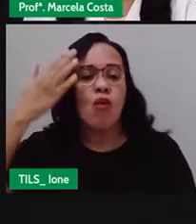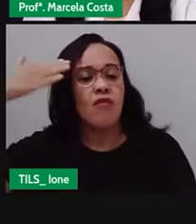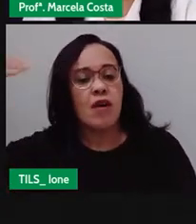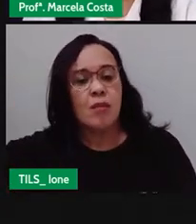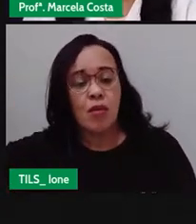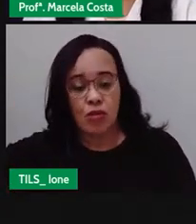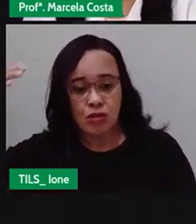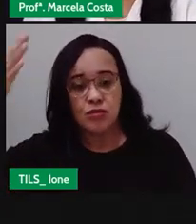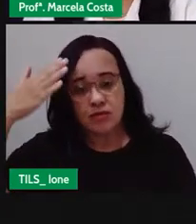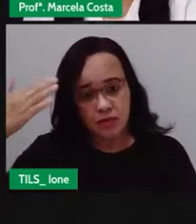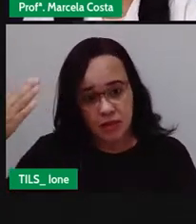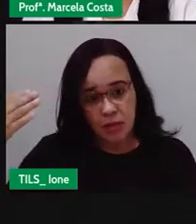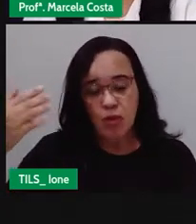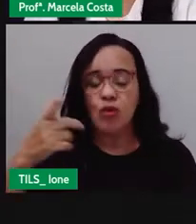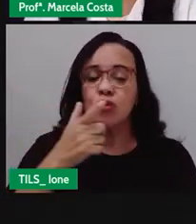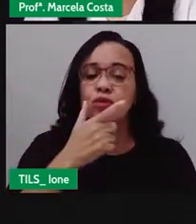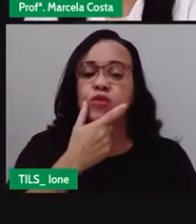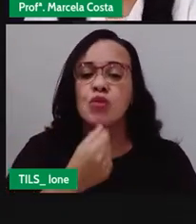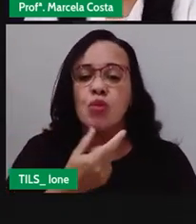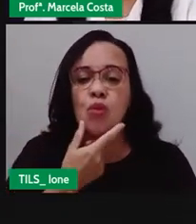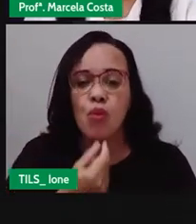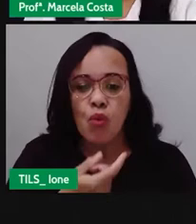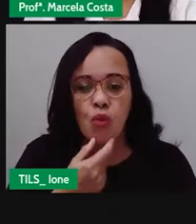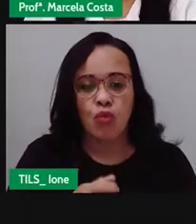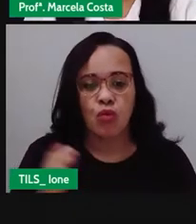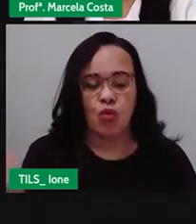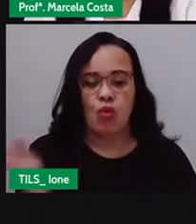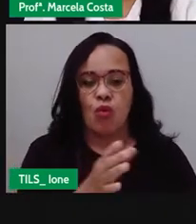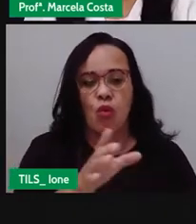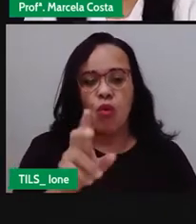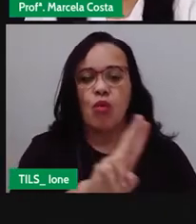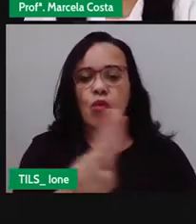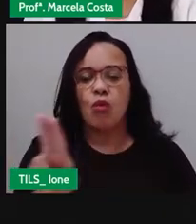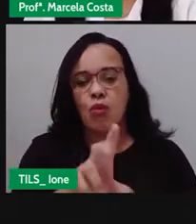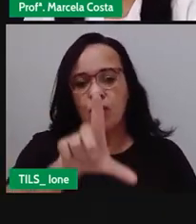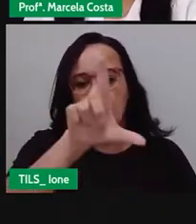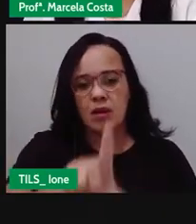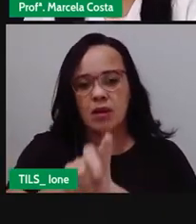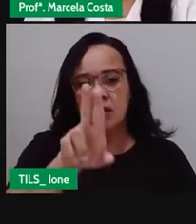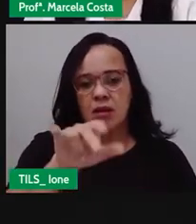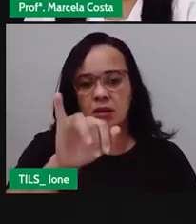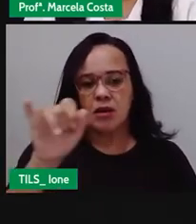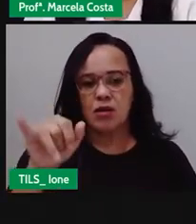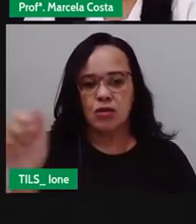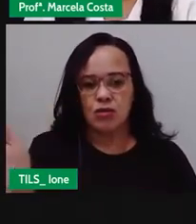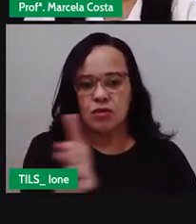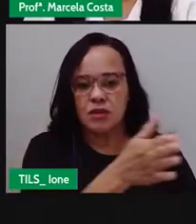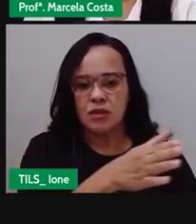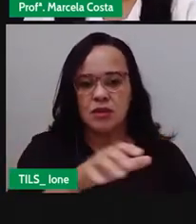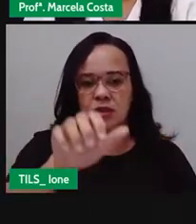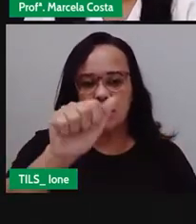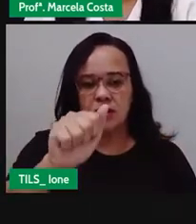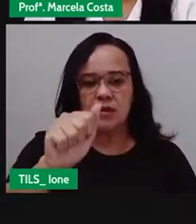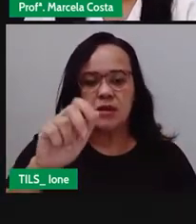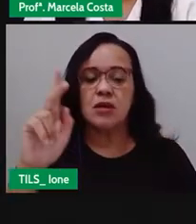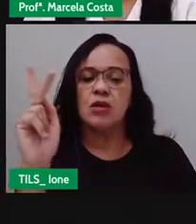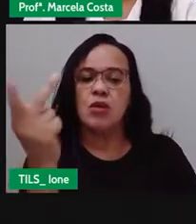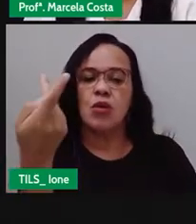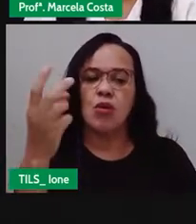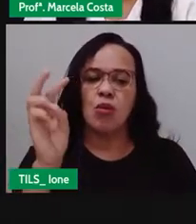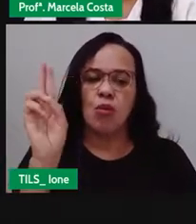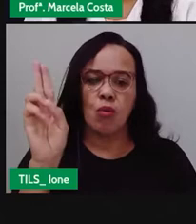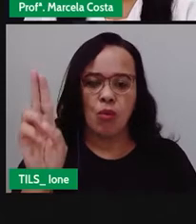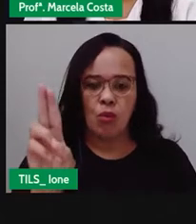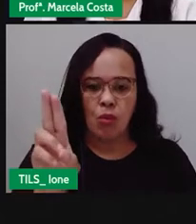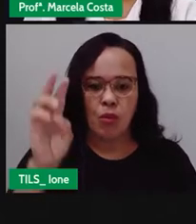feita pelo arquiteto Ferencio Luiz Humberto de Carvalho. O nome dela, ela está